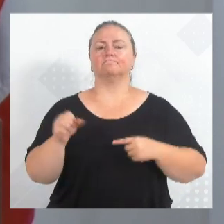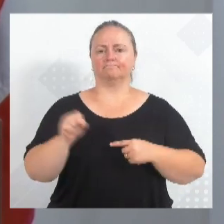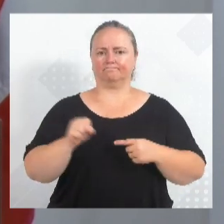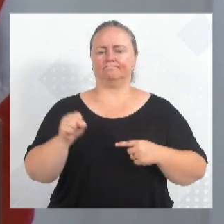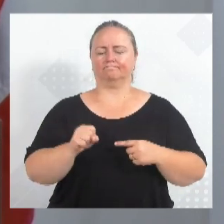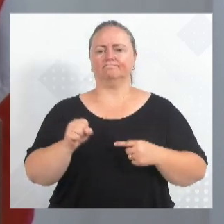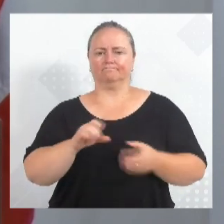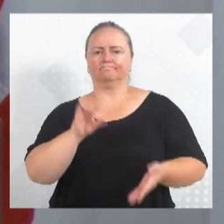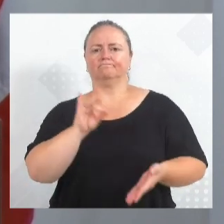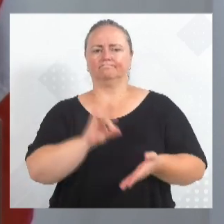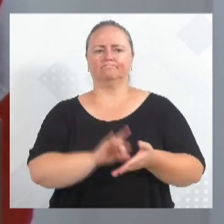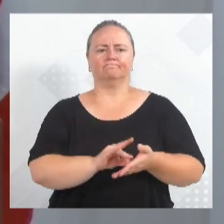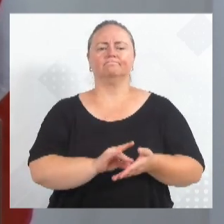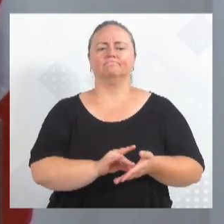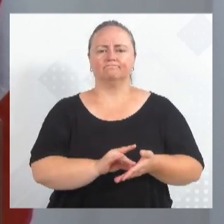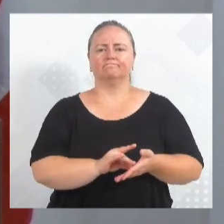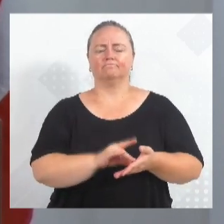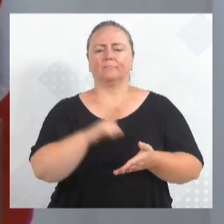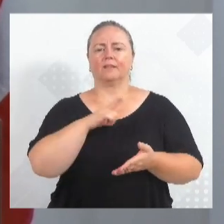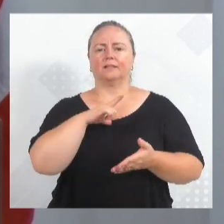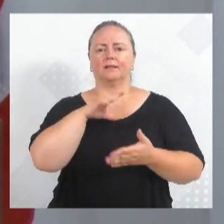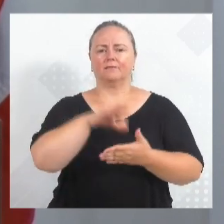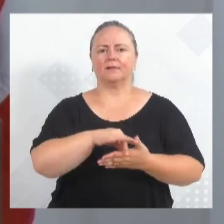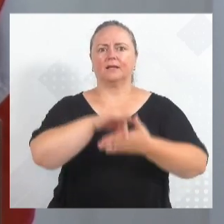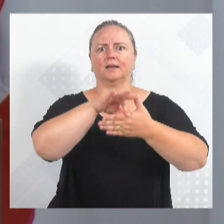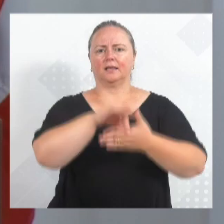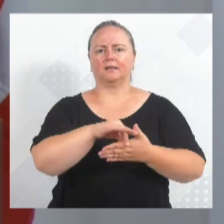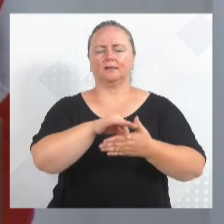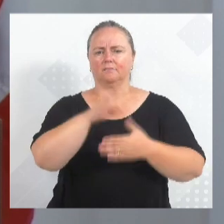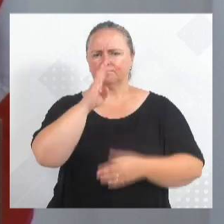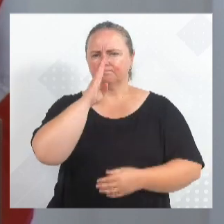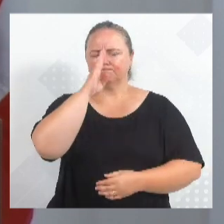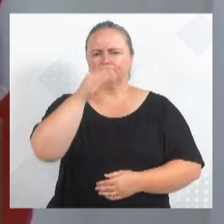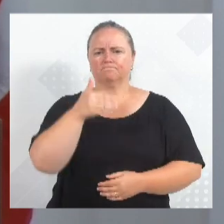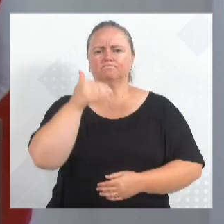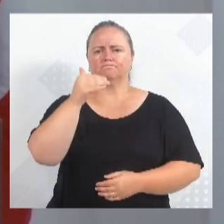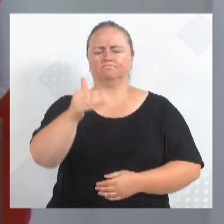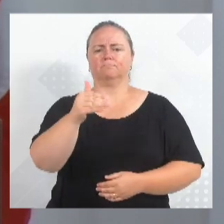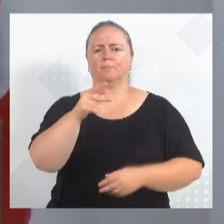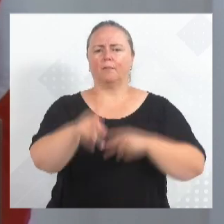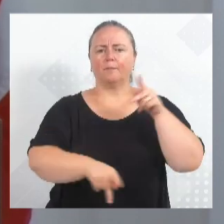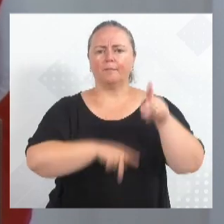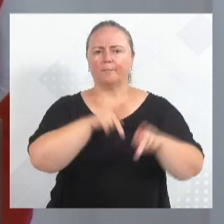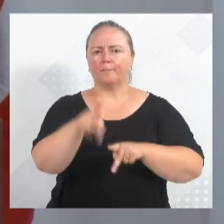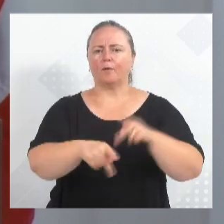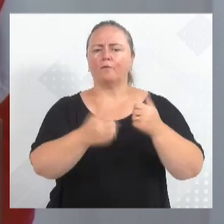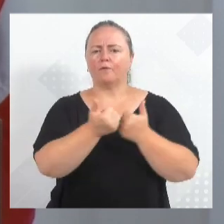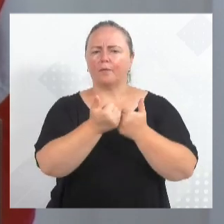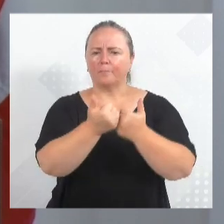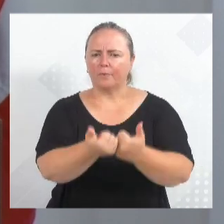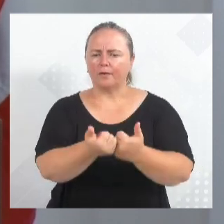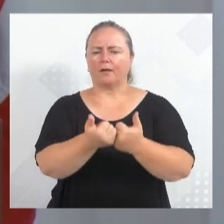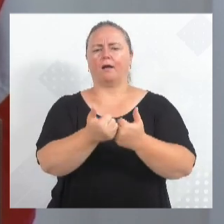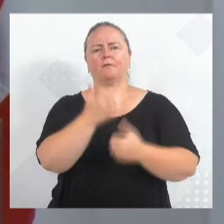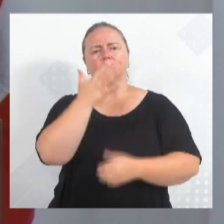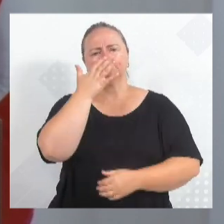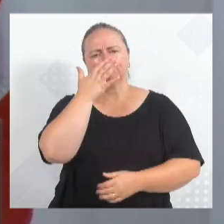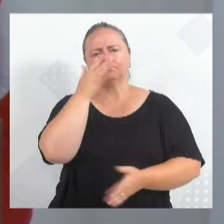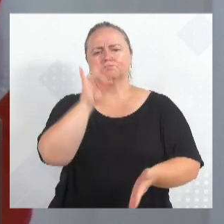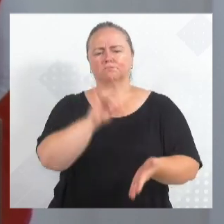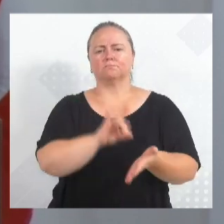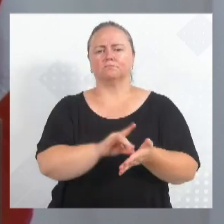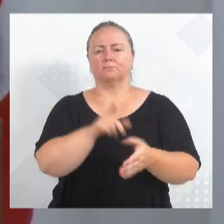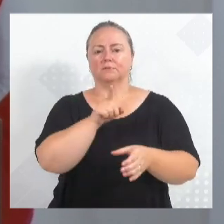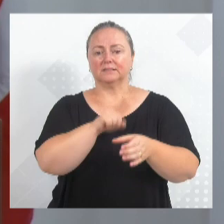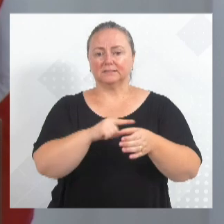no chamamento do líder maior, população foi apoiar, foi prestigiar. Nossa cidade também